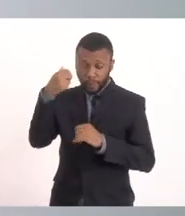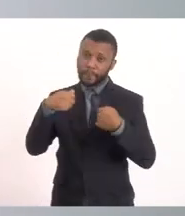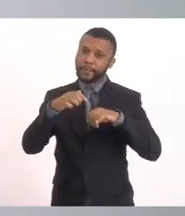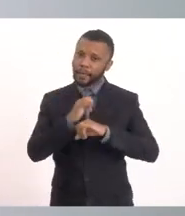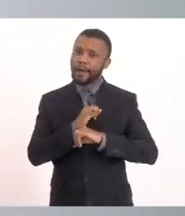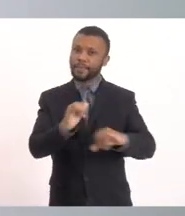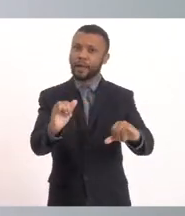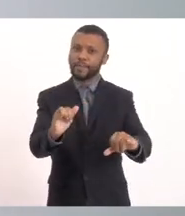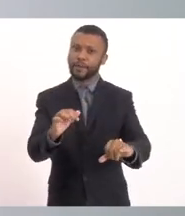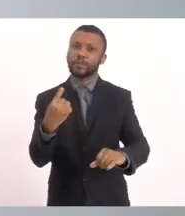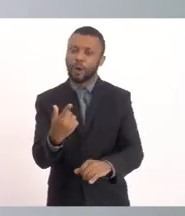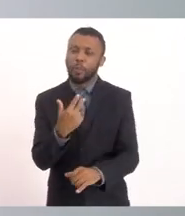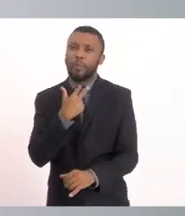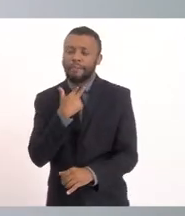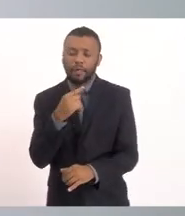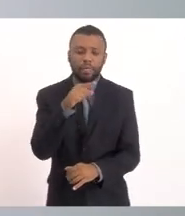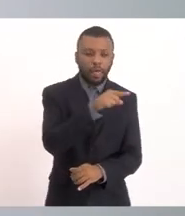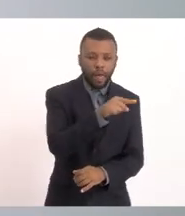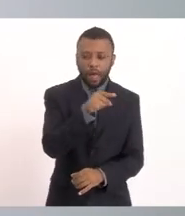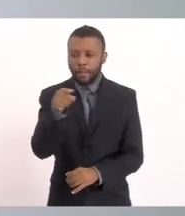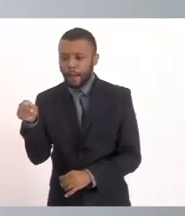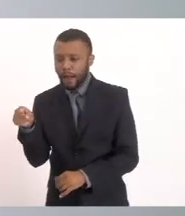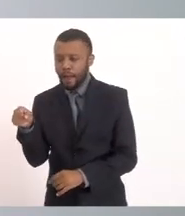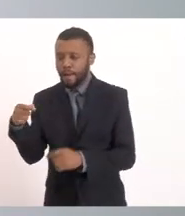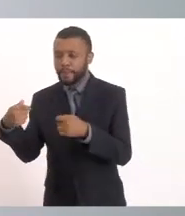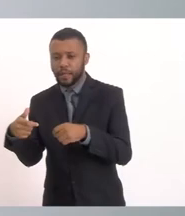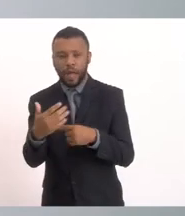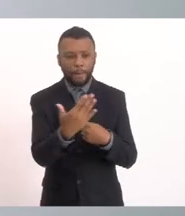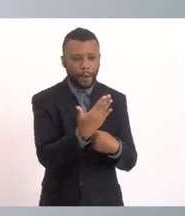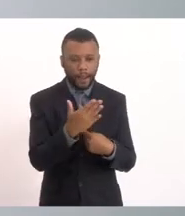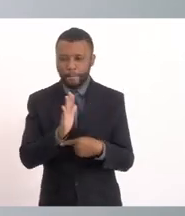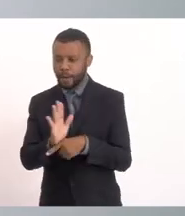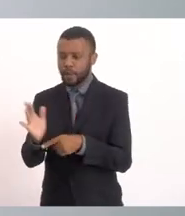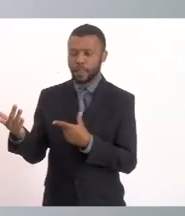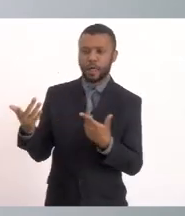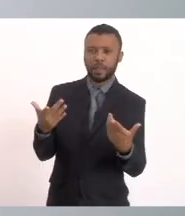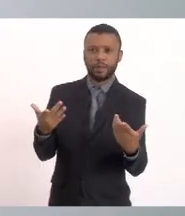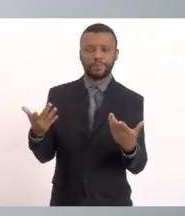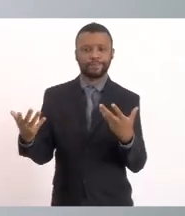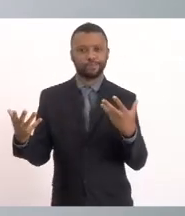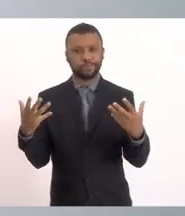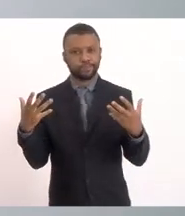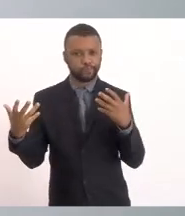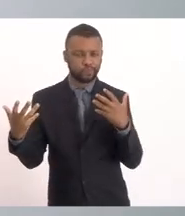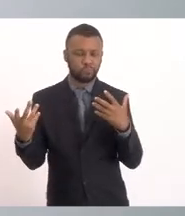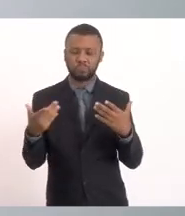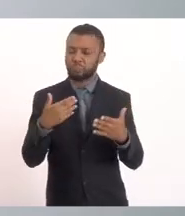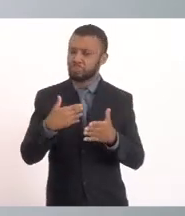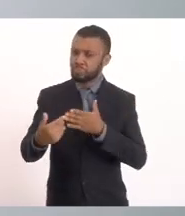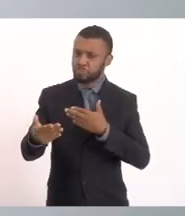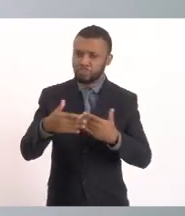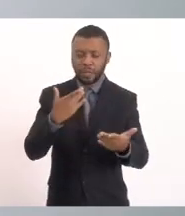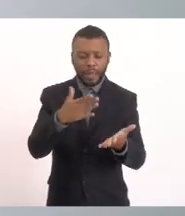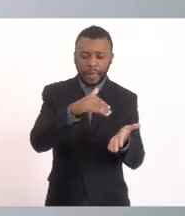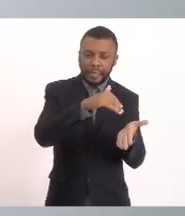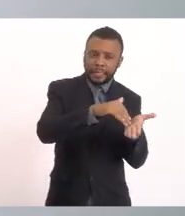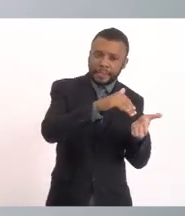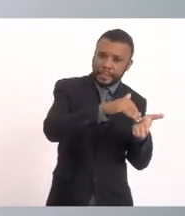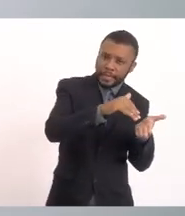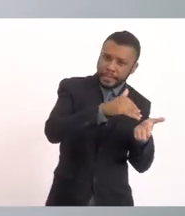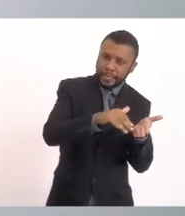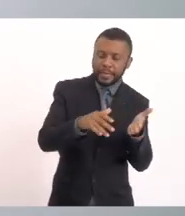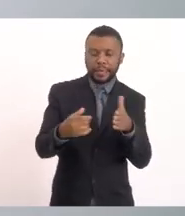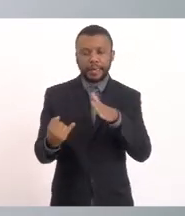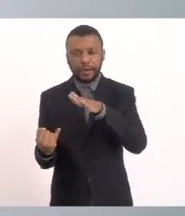Bate Bate pra lá Bate pra cá De jogo De empurra Como o senhor falou Seja através Da Secretaria Do Ambiente Sustentabilidade Do